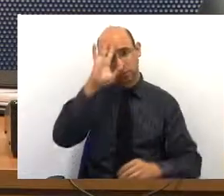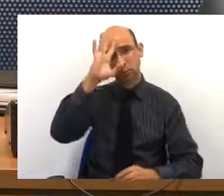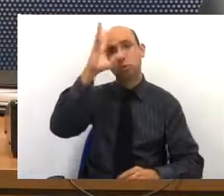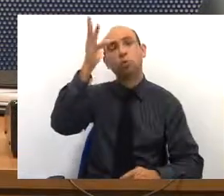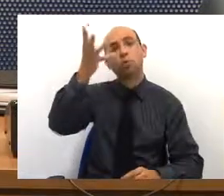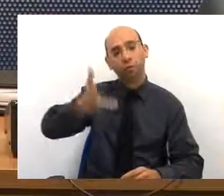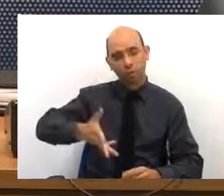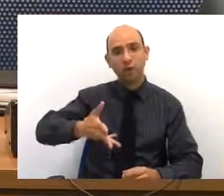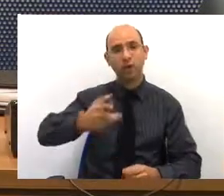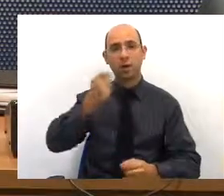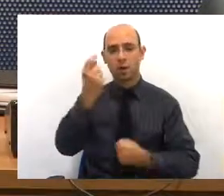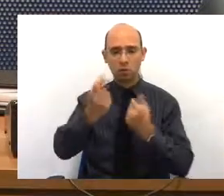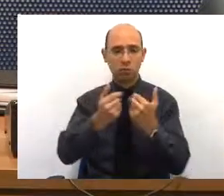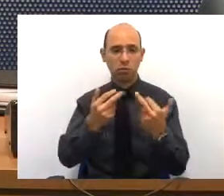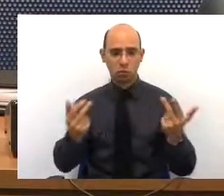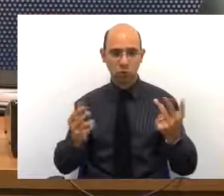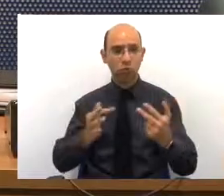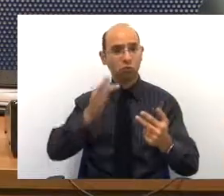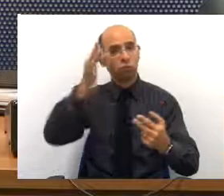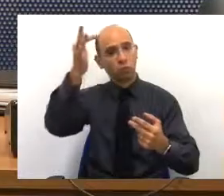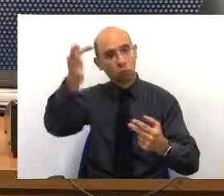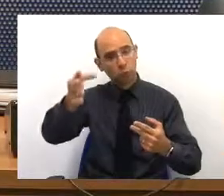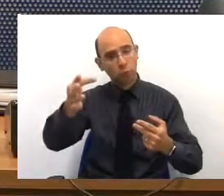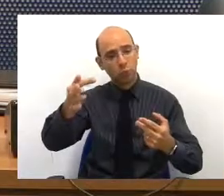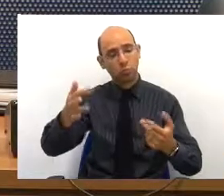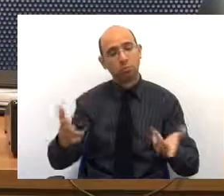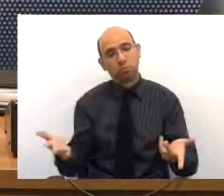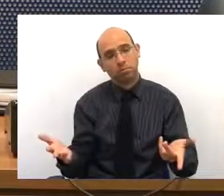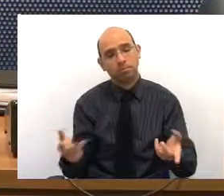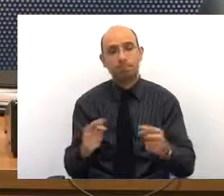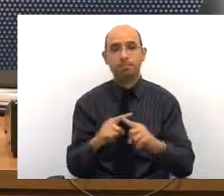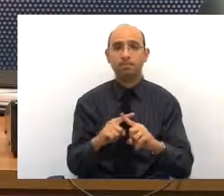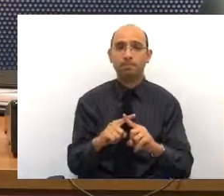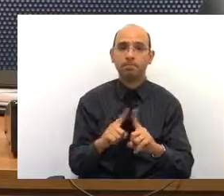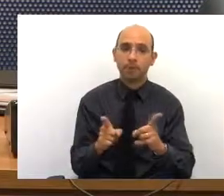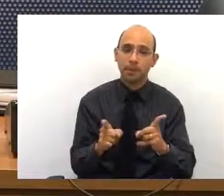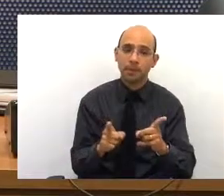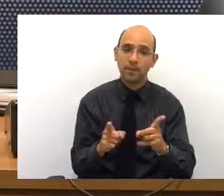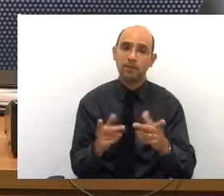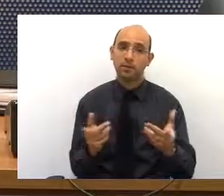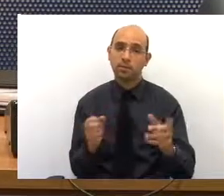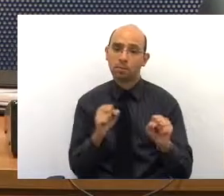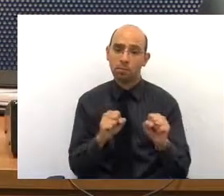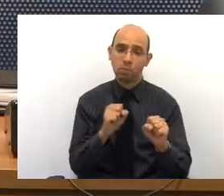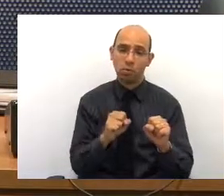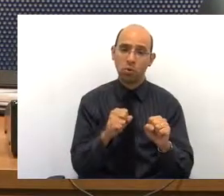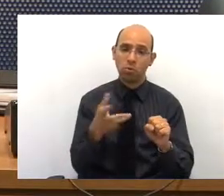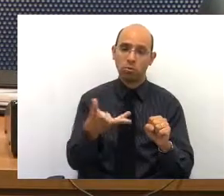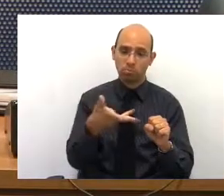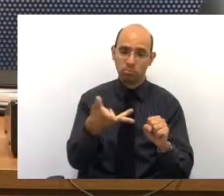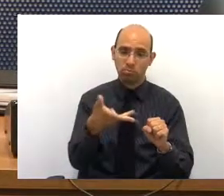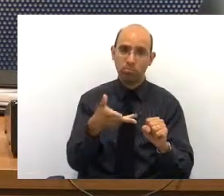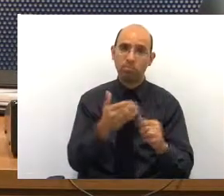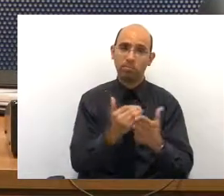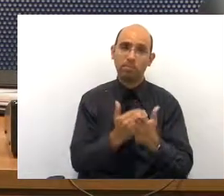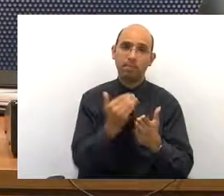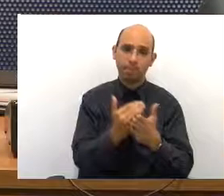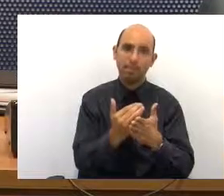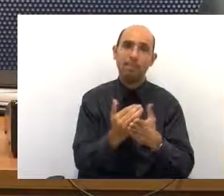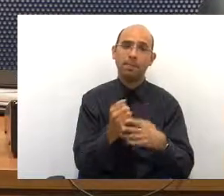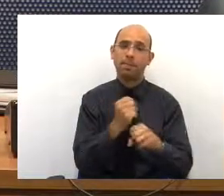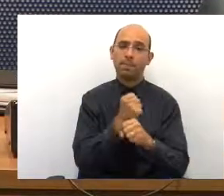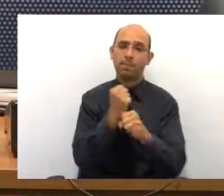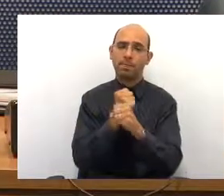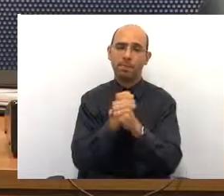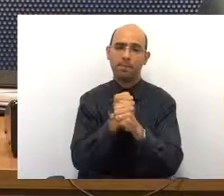resolvendo algumas coisas, mas vamos poder agilizar mais essas obras